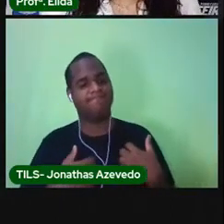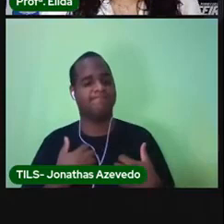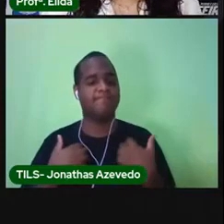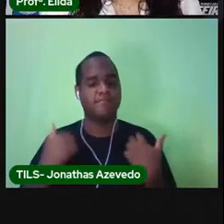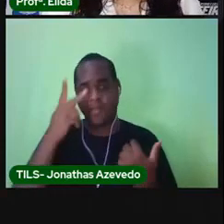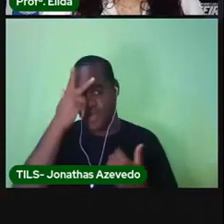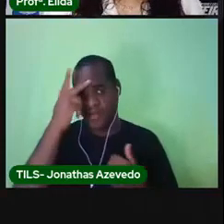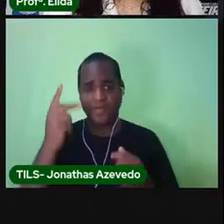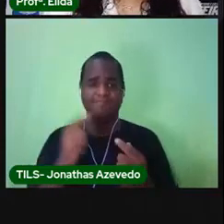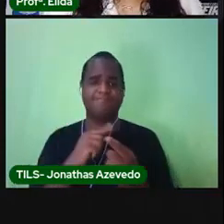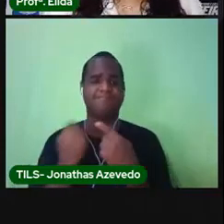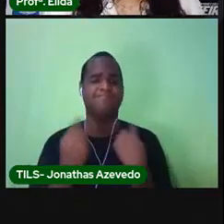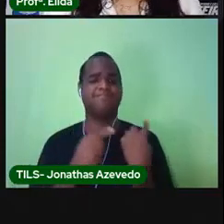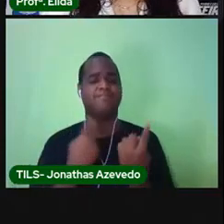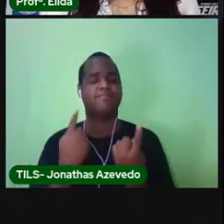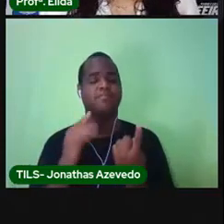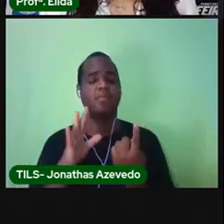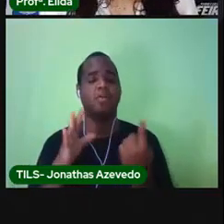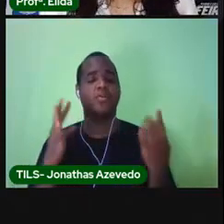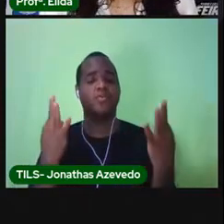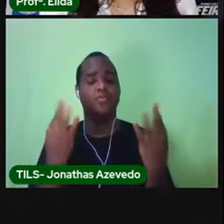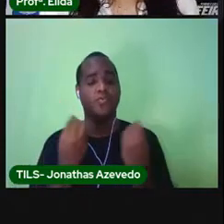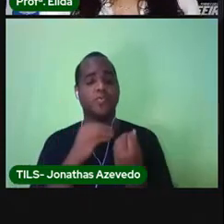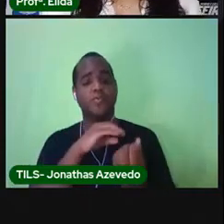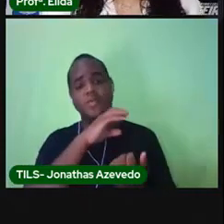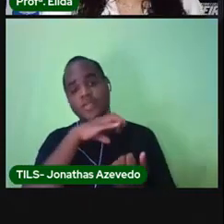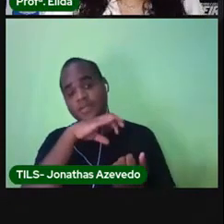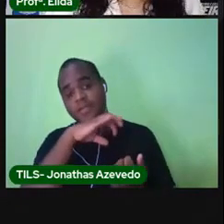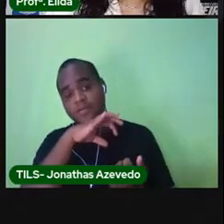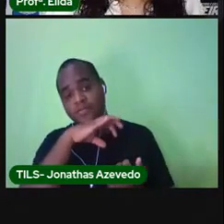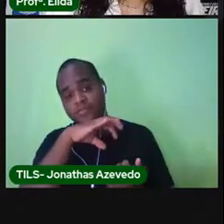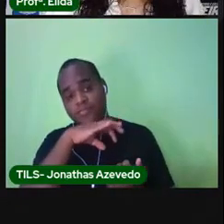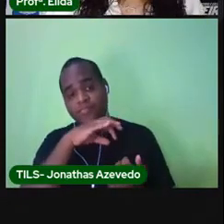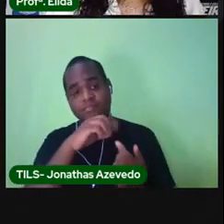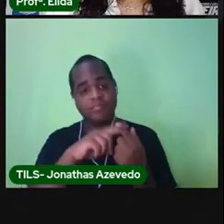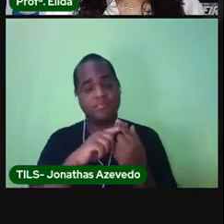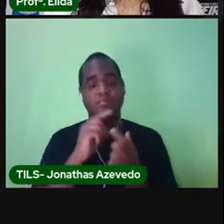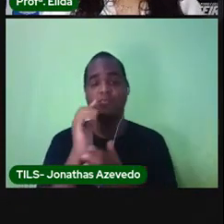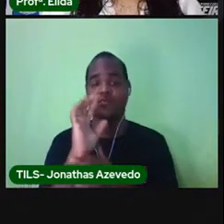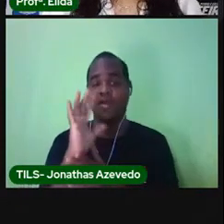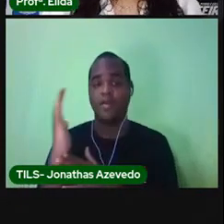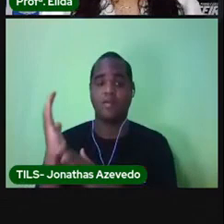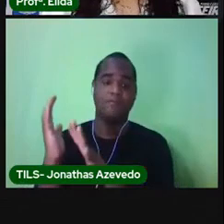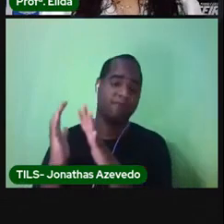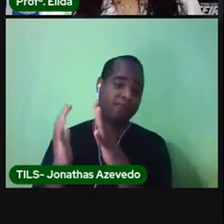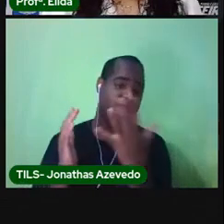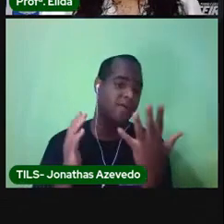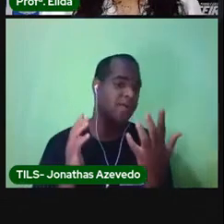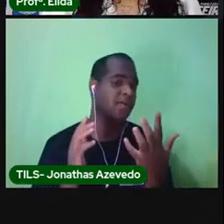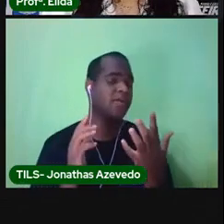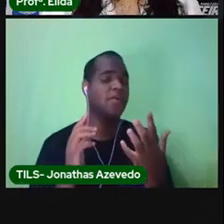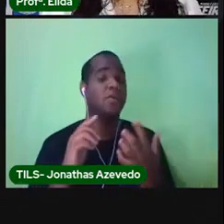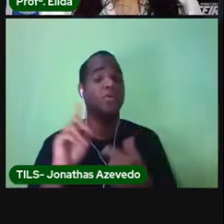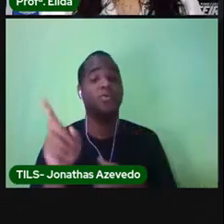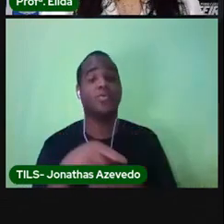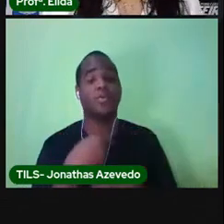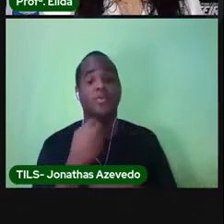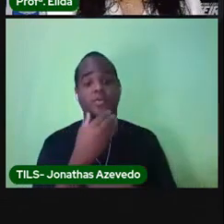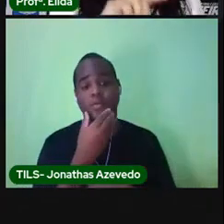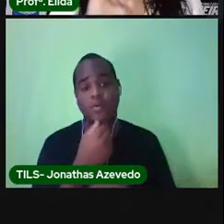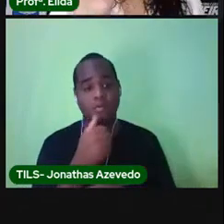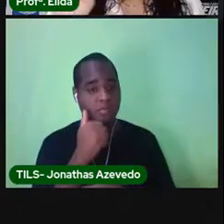mas todo mundo, os animais, as plantas e nós, seres humanos,